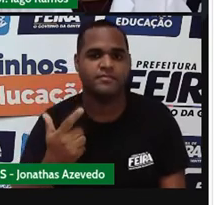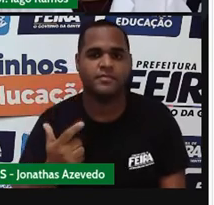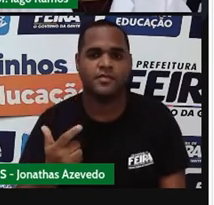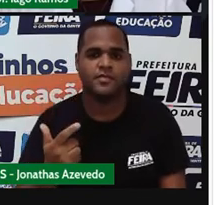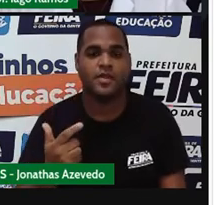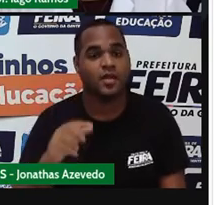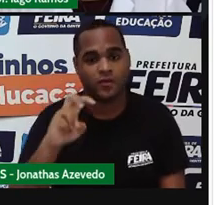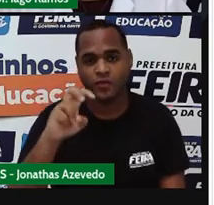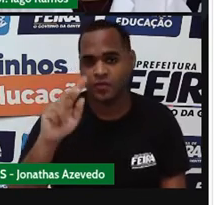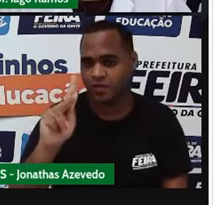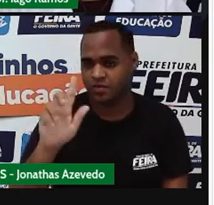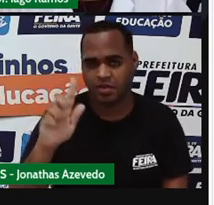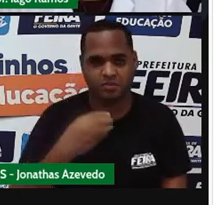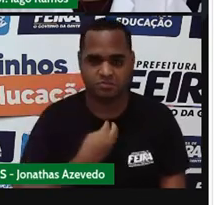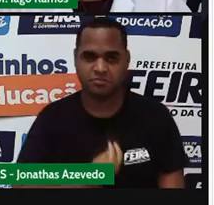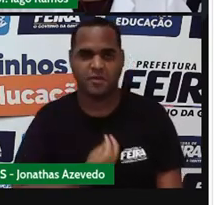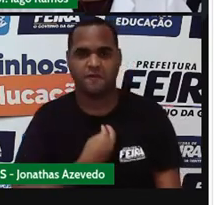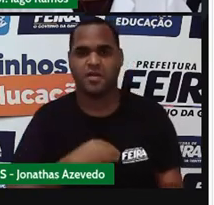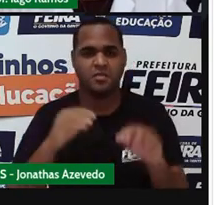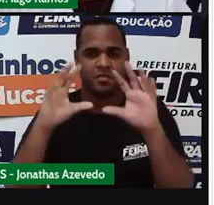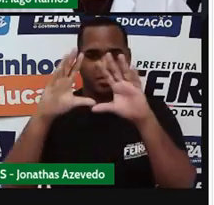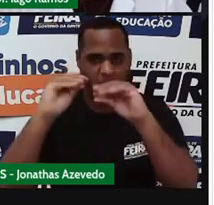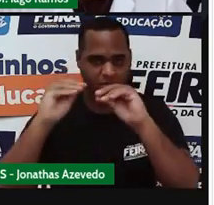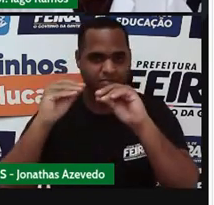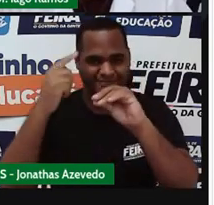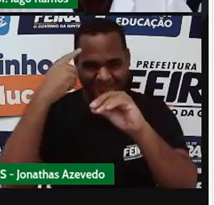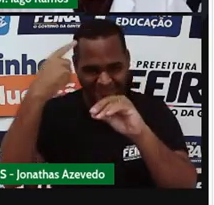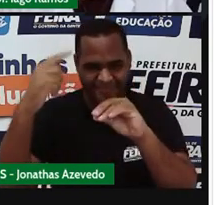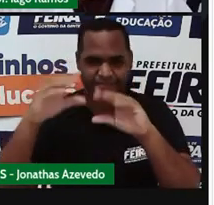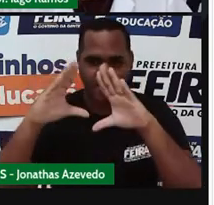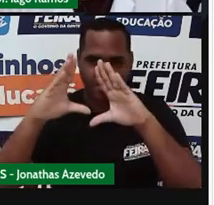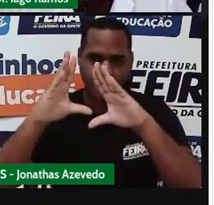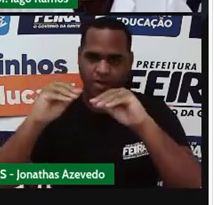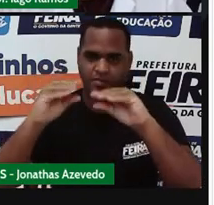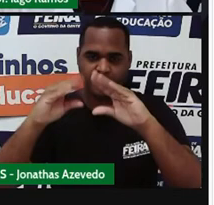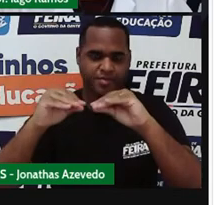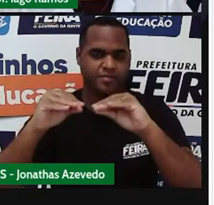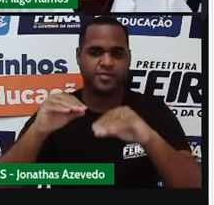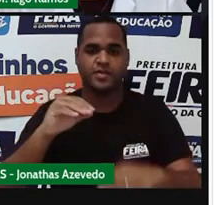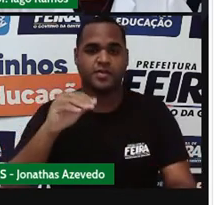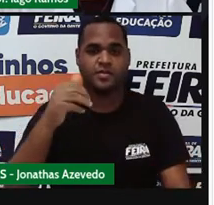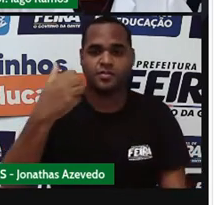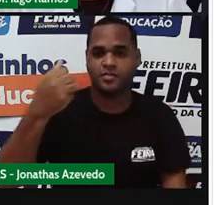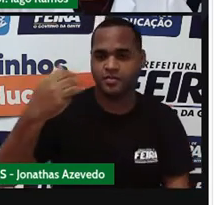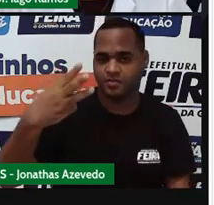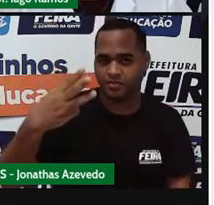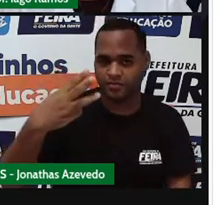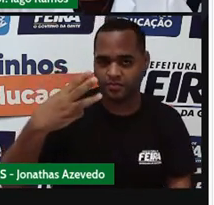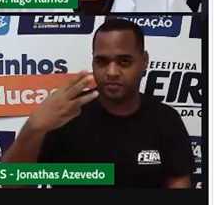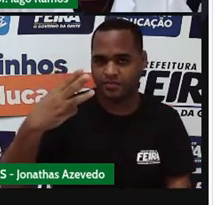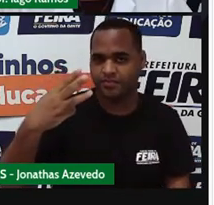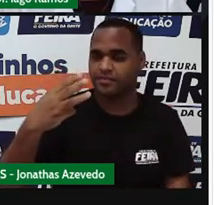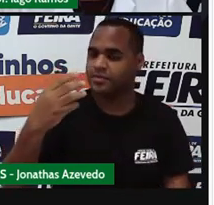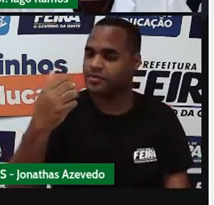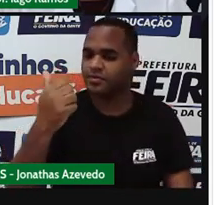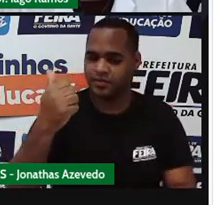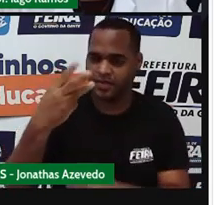esse 5 não tá mais aqui. E aquele 13 virou um 18.